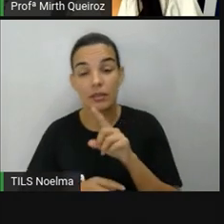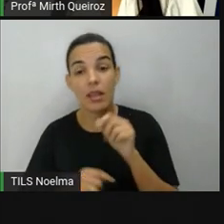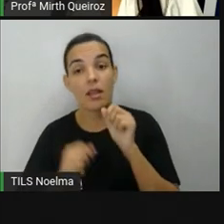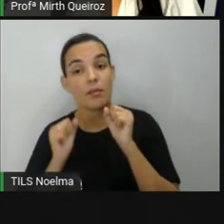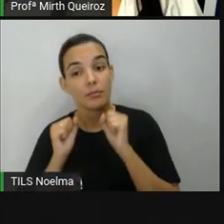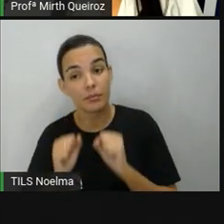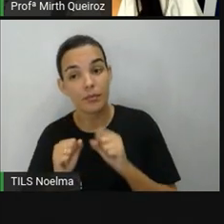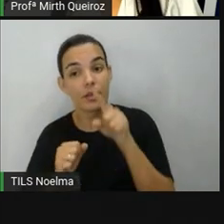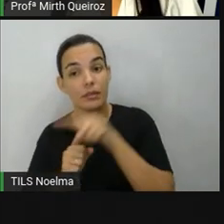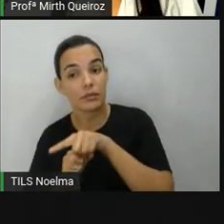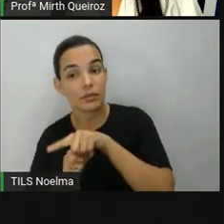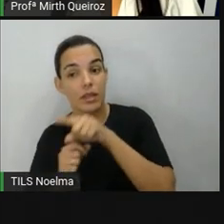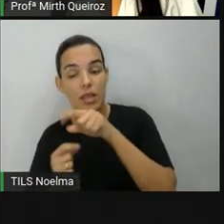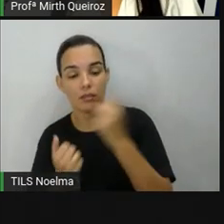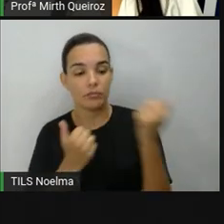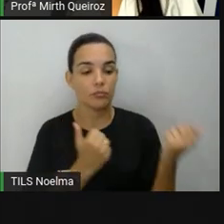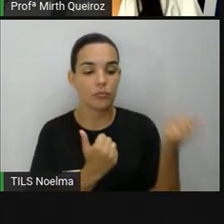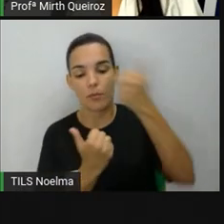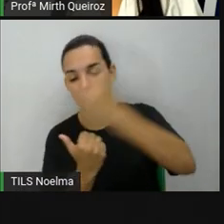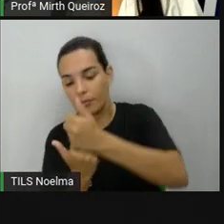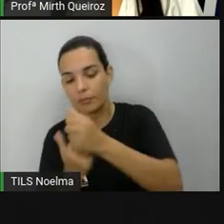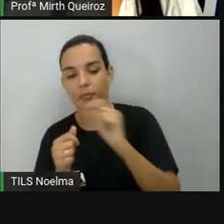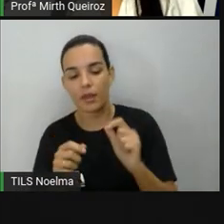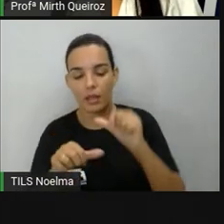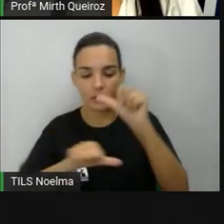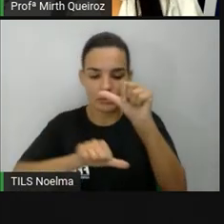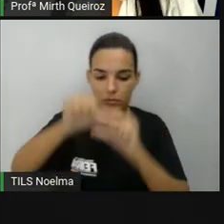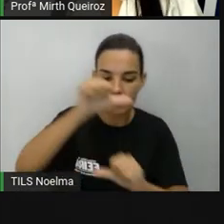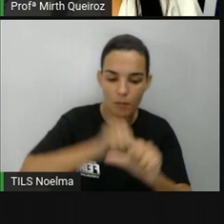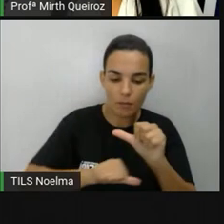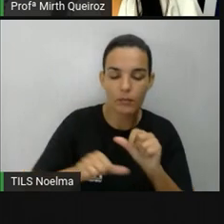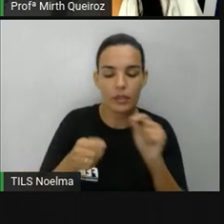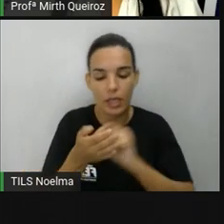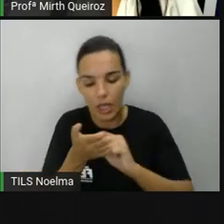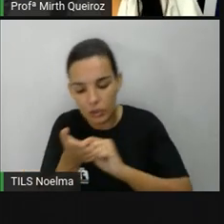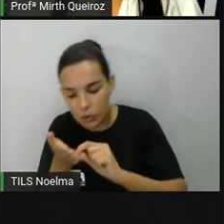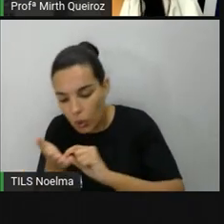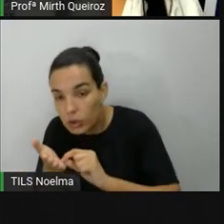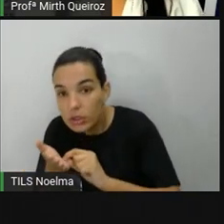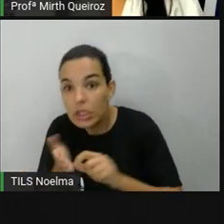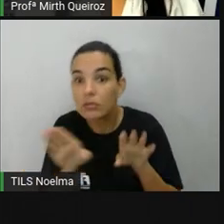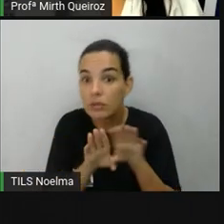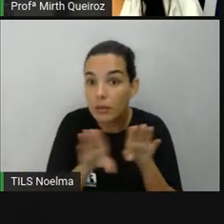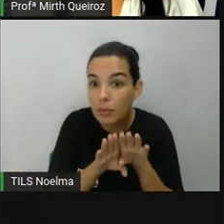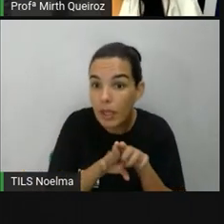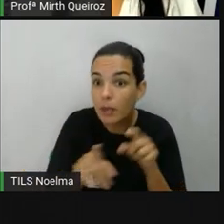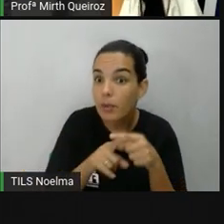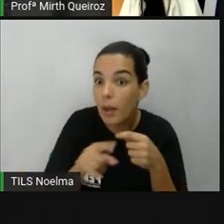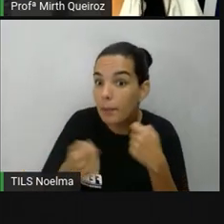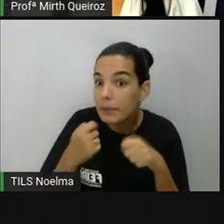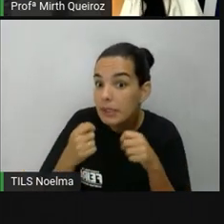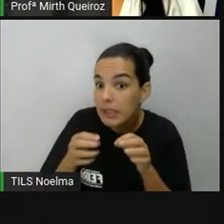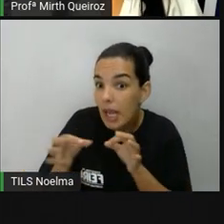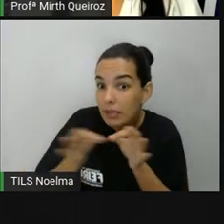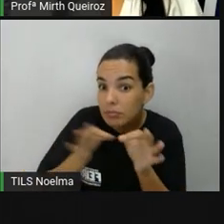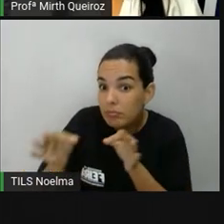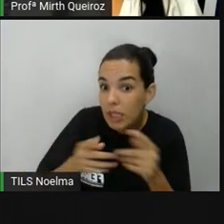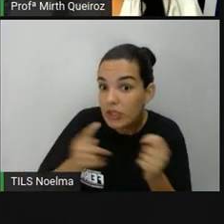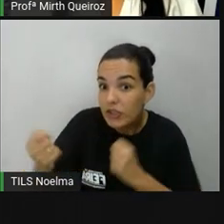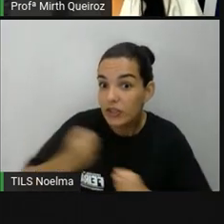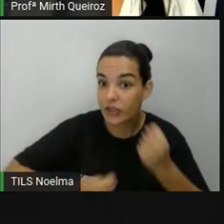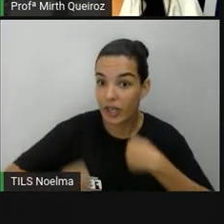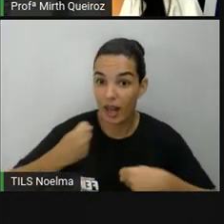também devem estar anotando aí na de vocês também, para que vocês possam montar estratégia. Se vocês